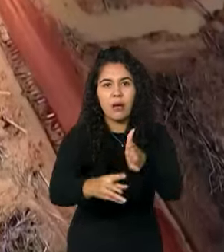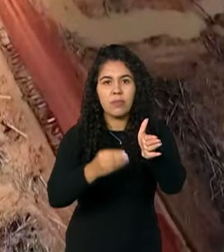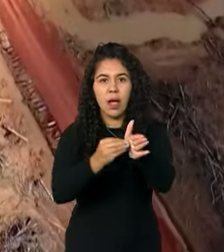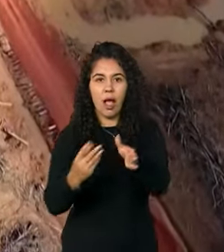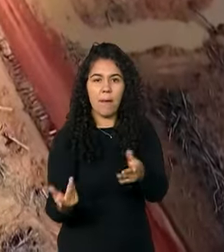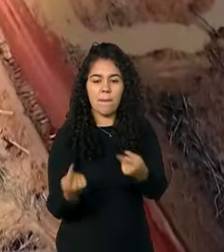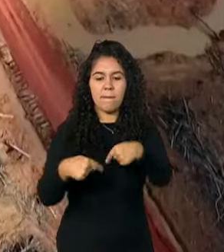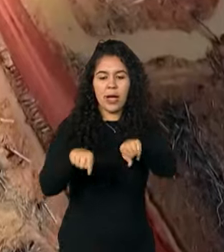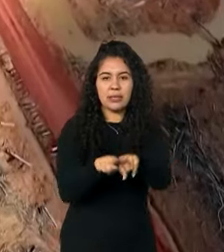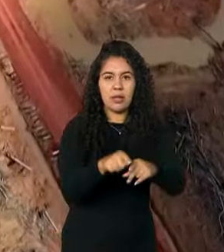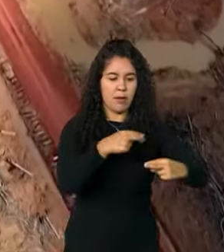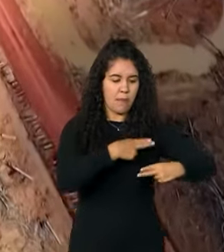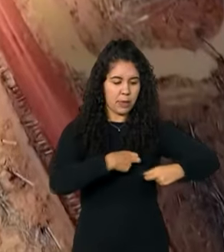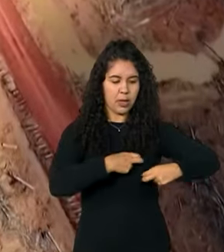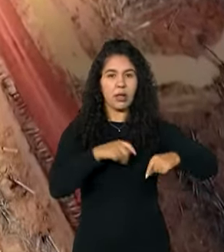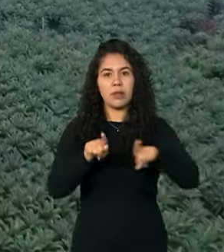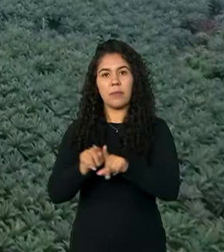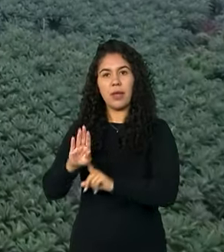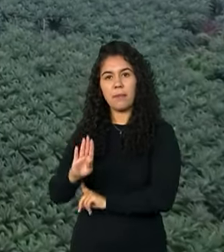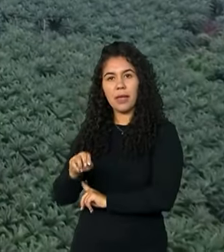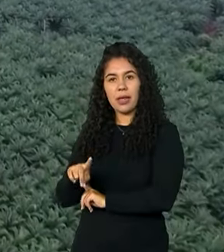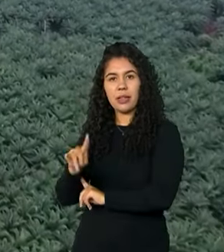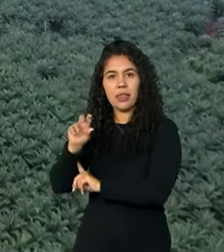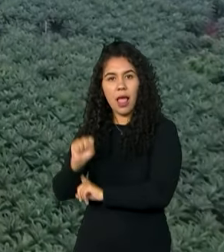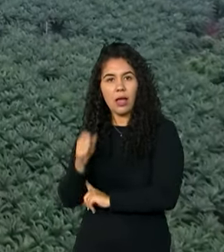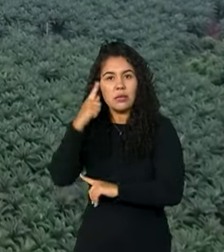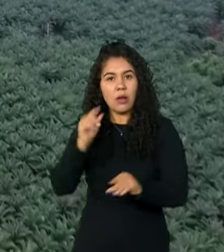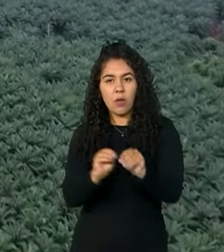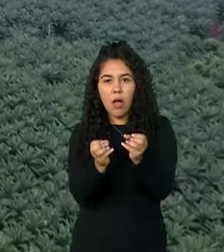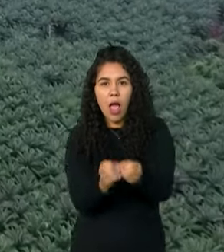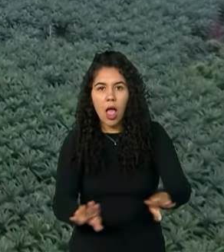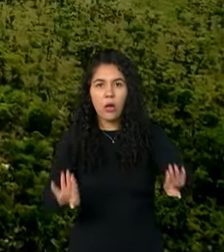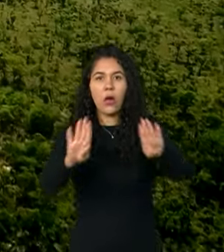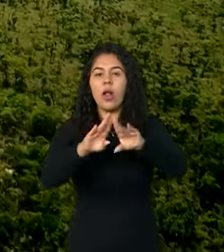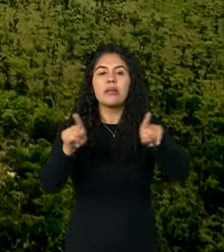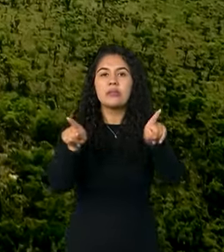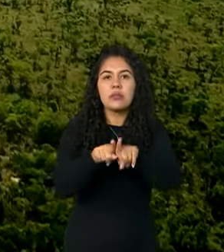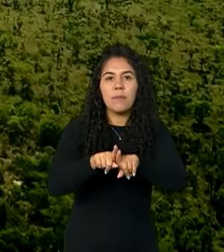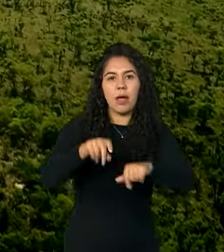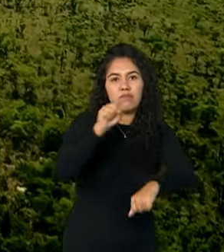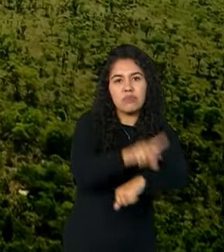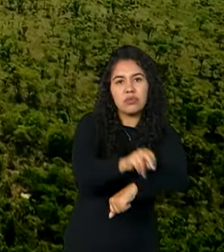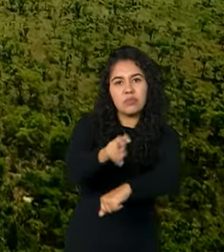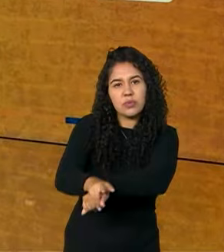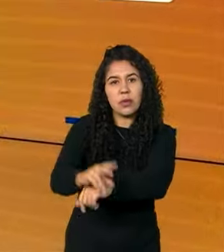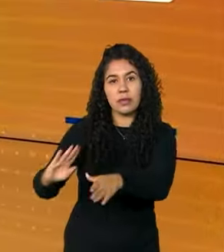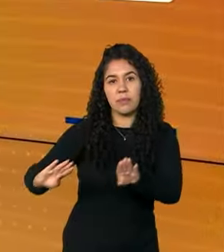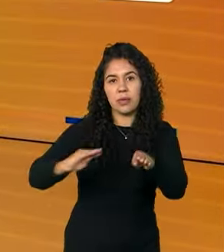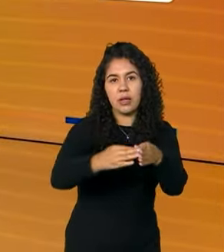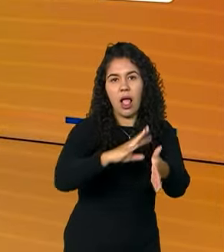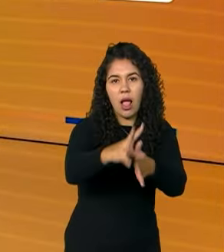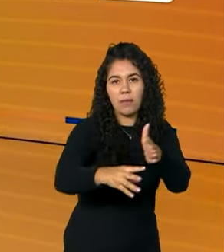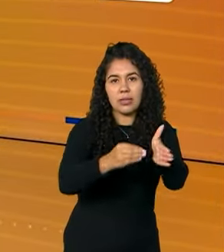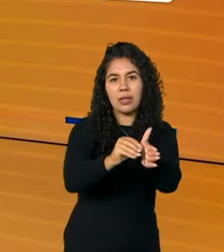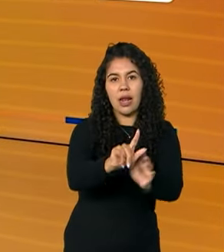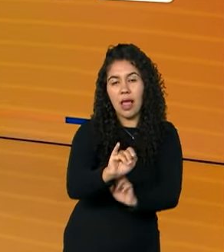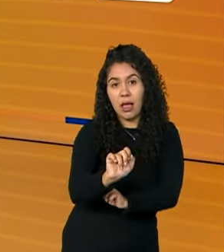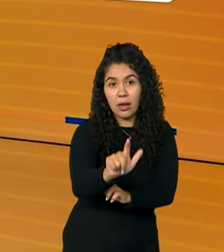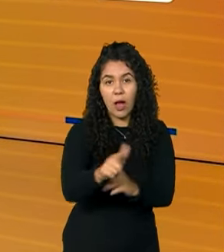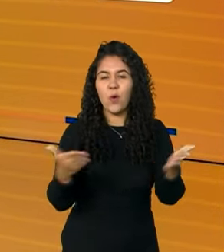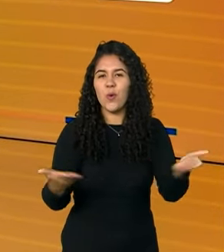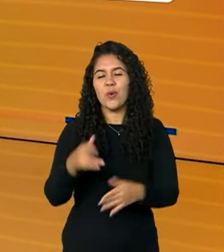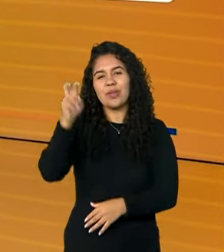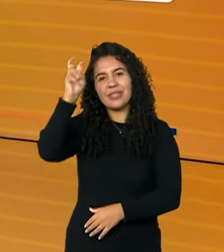BNDES prevê a recuperação ecológica com geração de emprego e renda na Amazônia Legal. Quinta-feira,